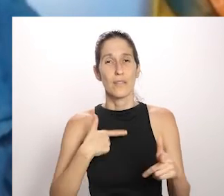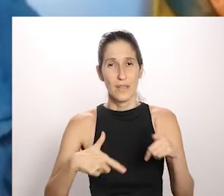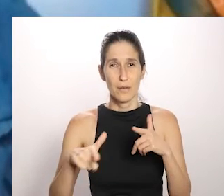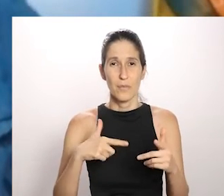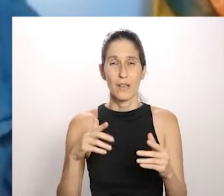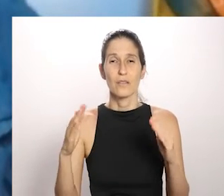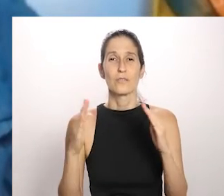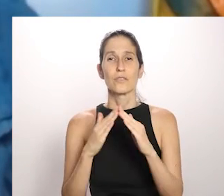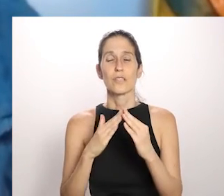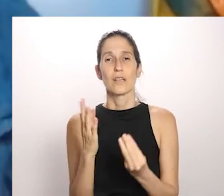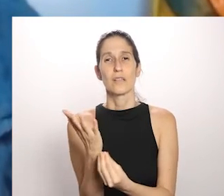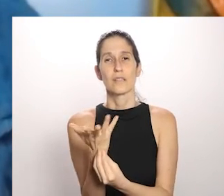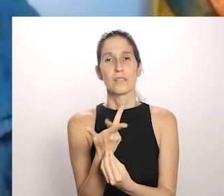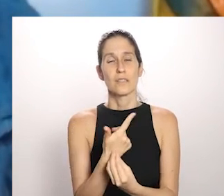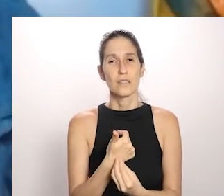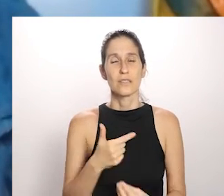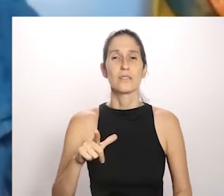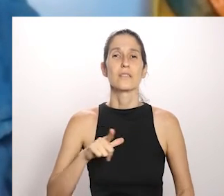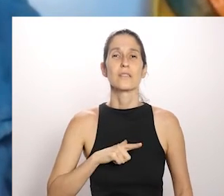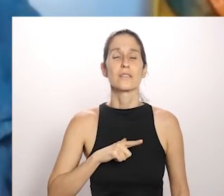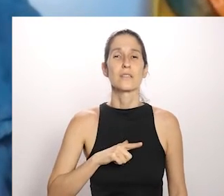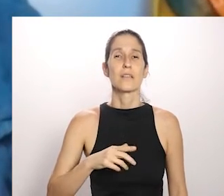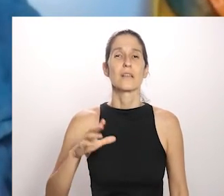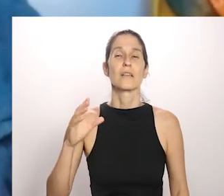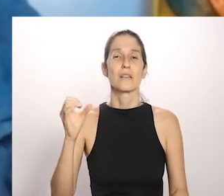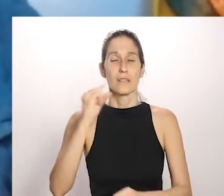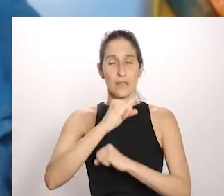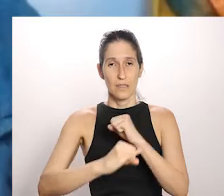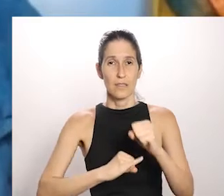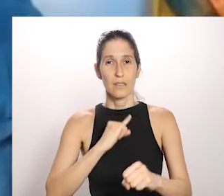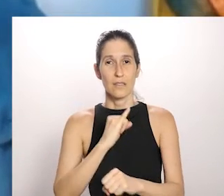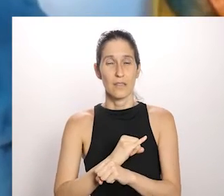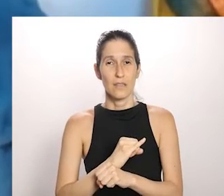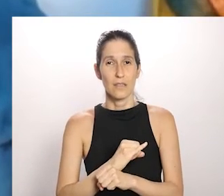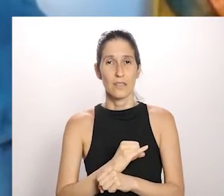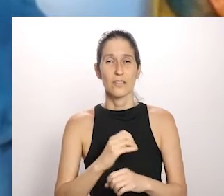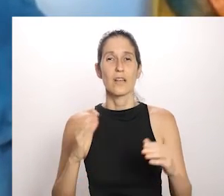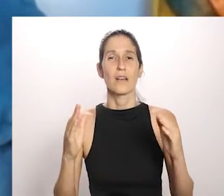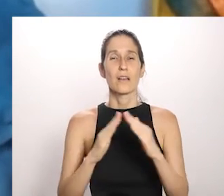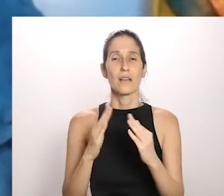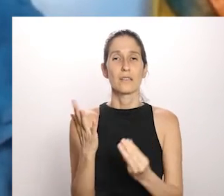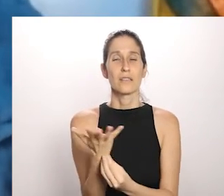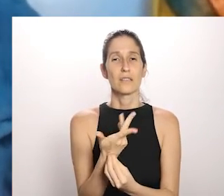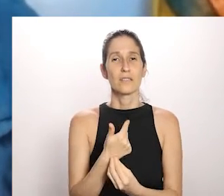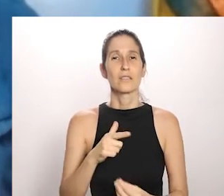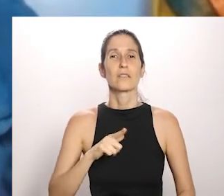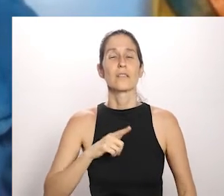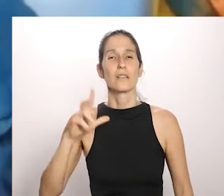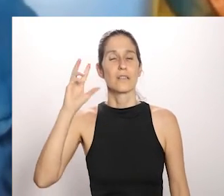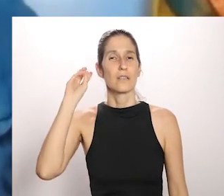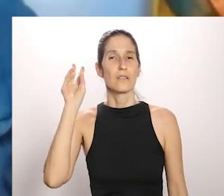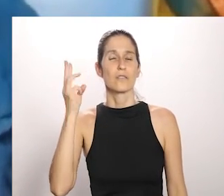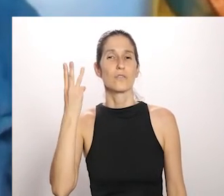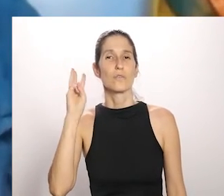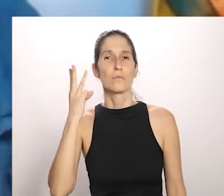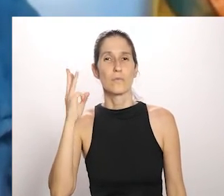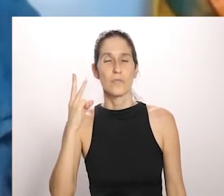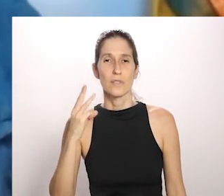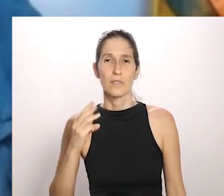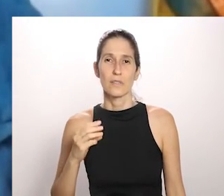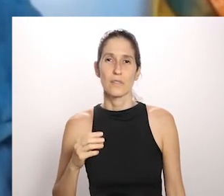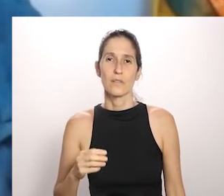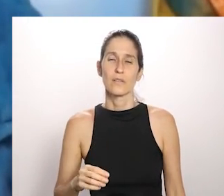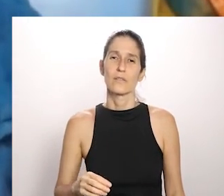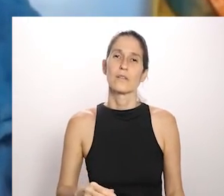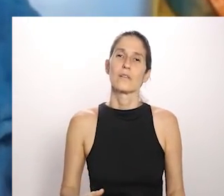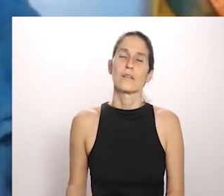do Maranhão e no Benin se tem na internet para conhecer. Então, Renata, faça suas colocações aí, se despeça do povo e aproveite